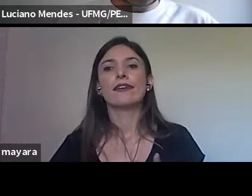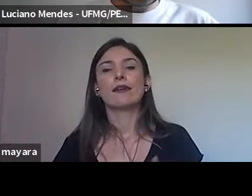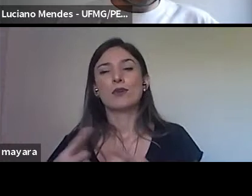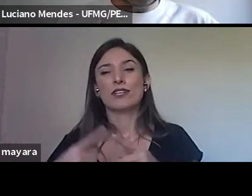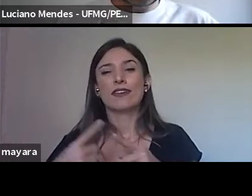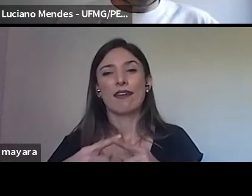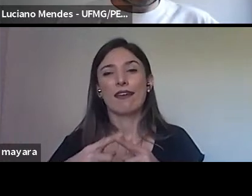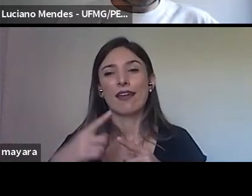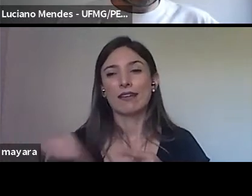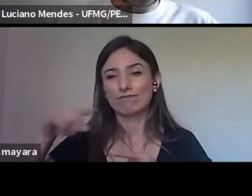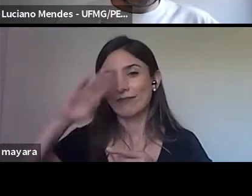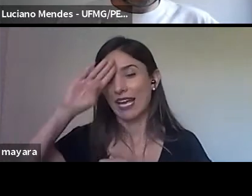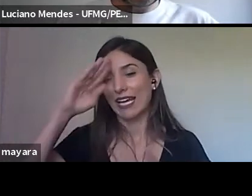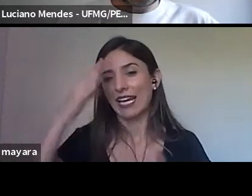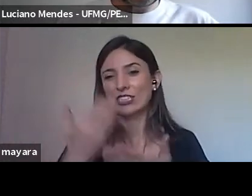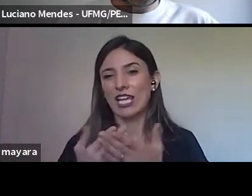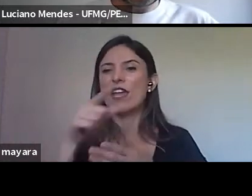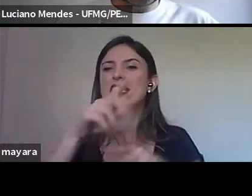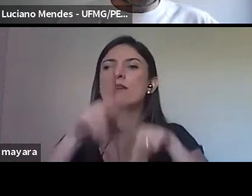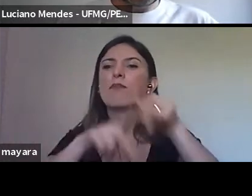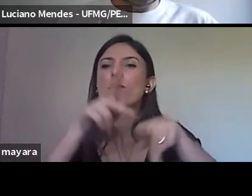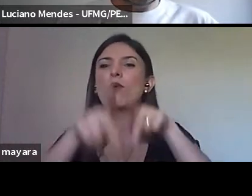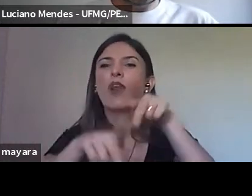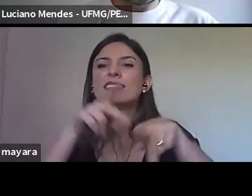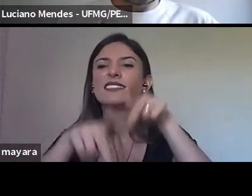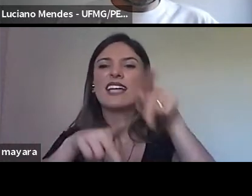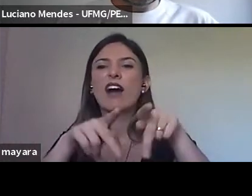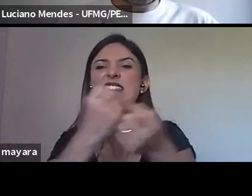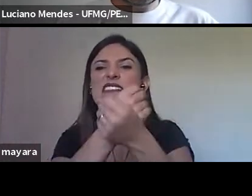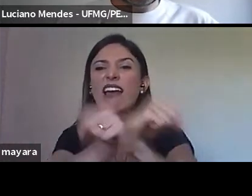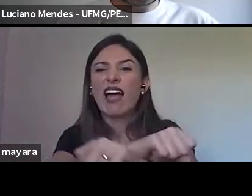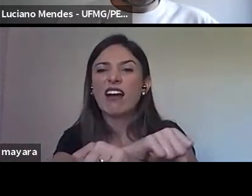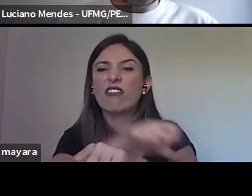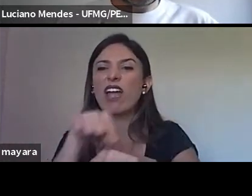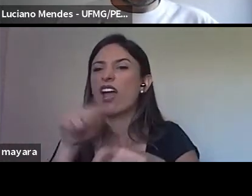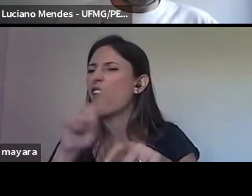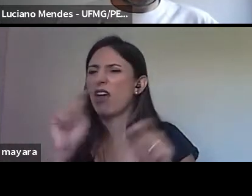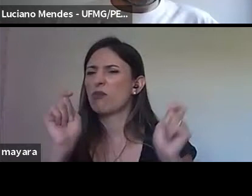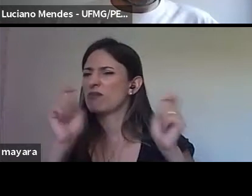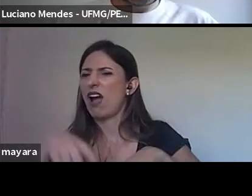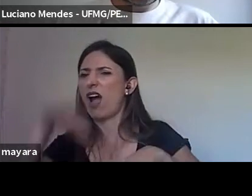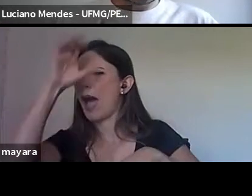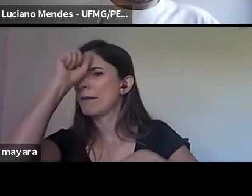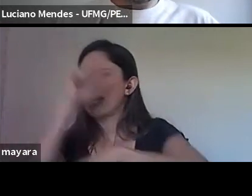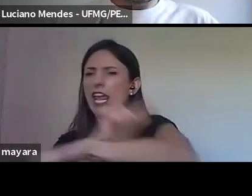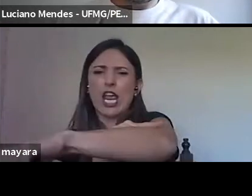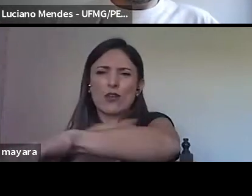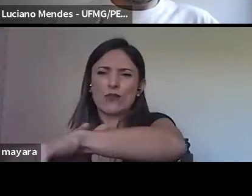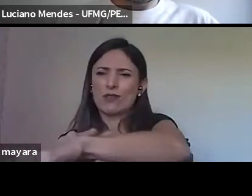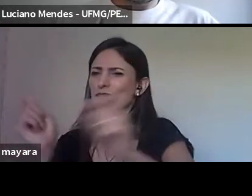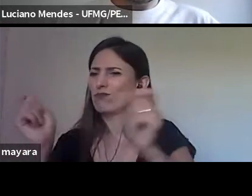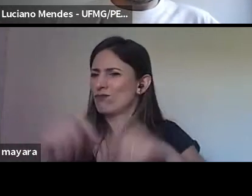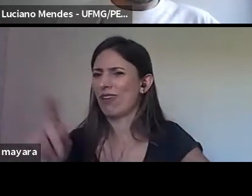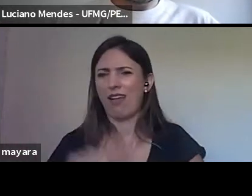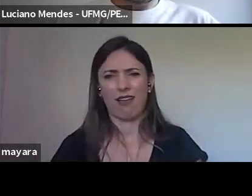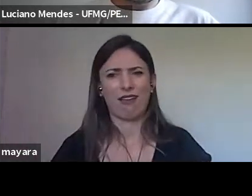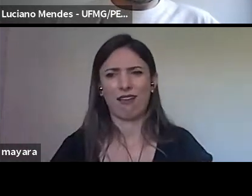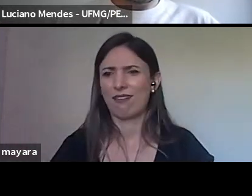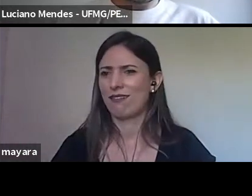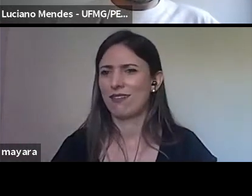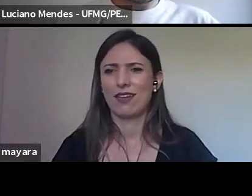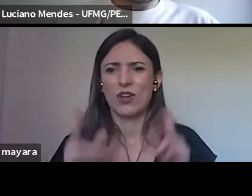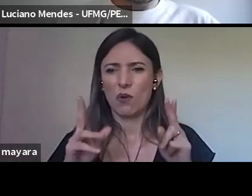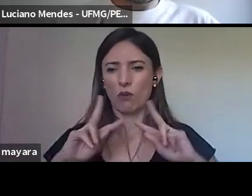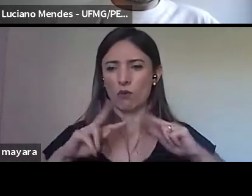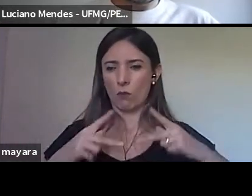de escravizados eram incivilizados, quem discorre muito bem sobre isso é o Silvio Almeida, não tem